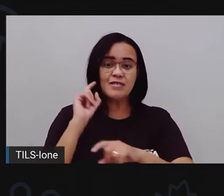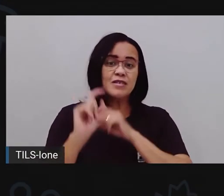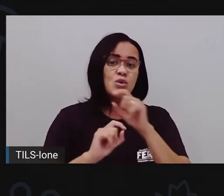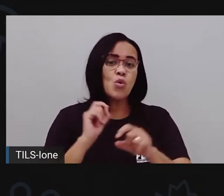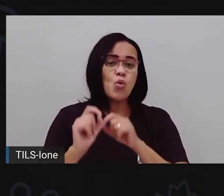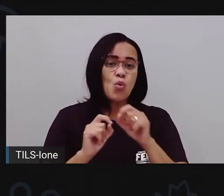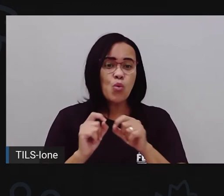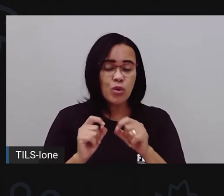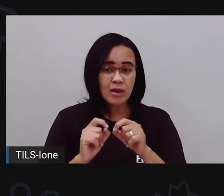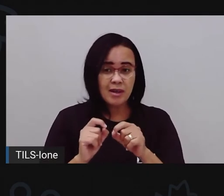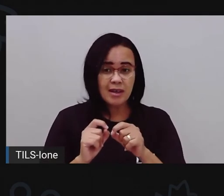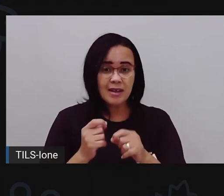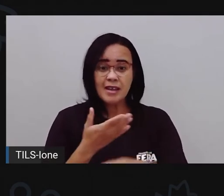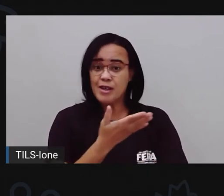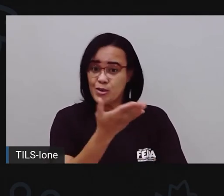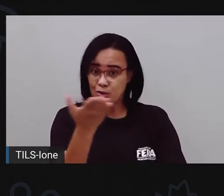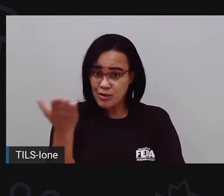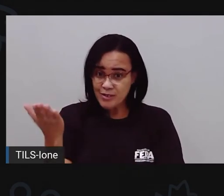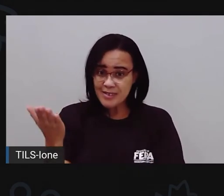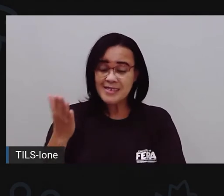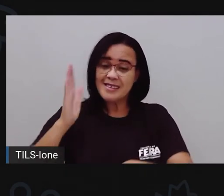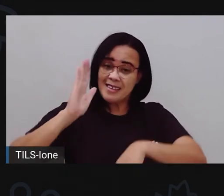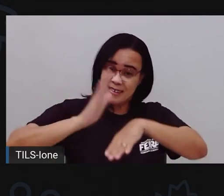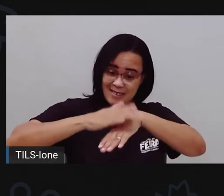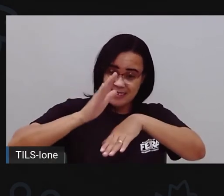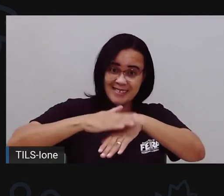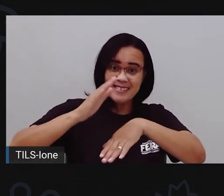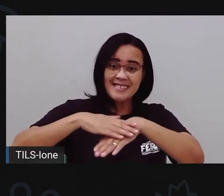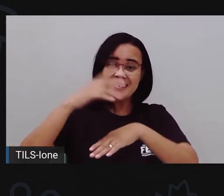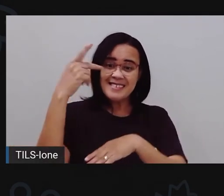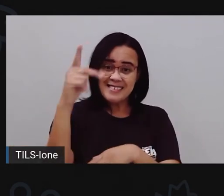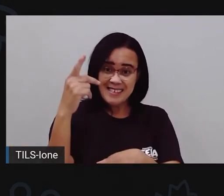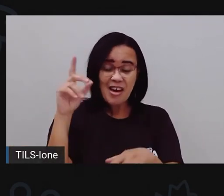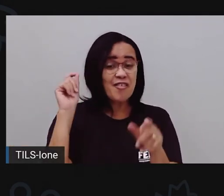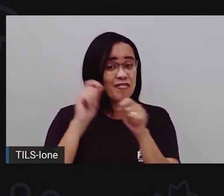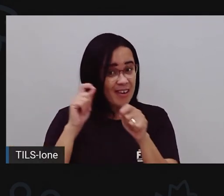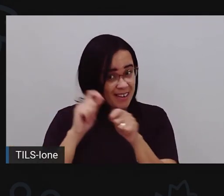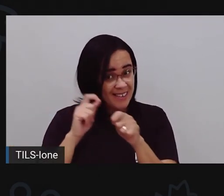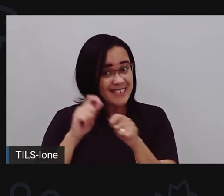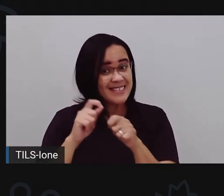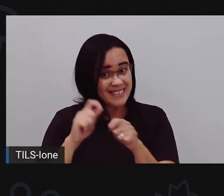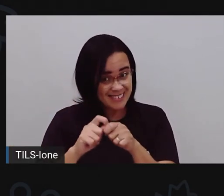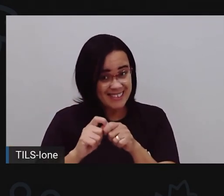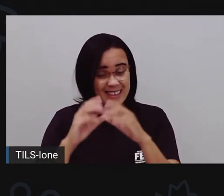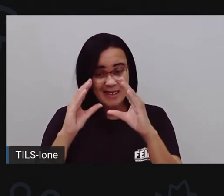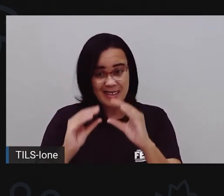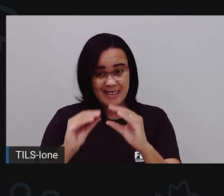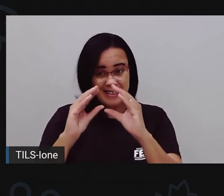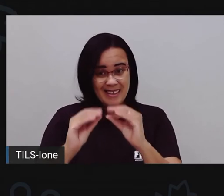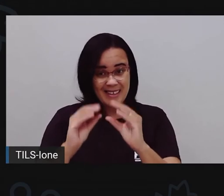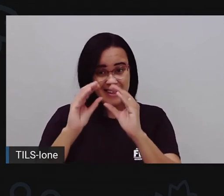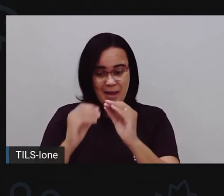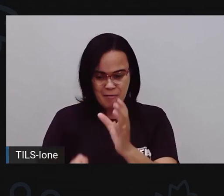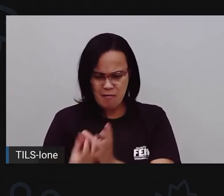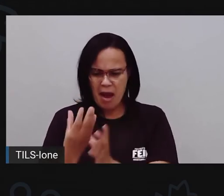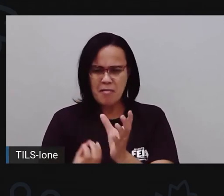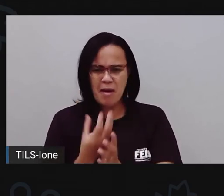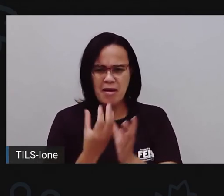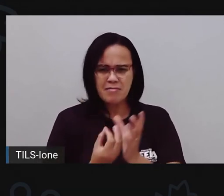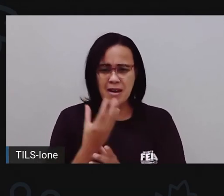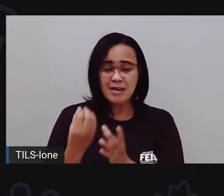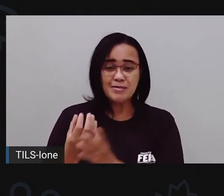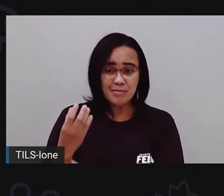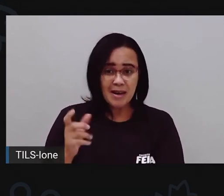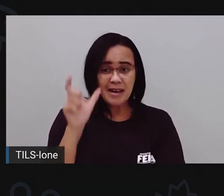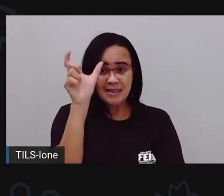nossa própria escultura, só que é com massinha de modelar. Então, pega a sua massinha aí de modelar, e aí o que